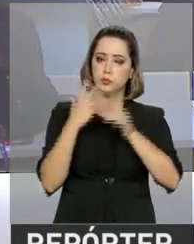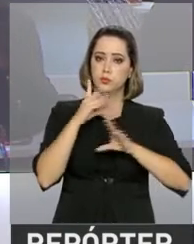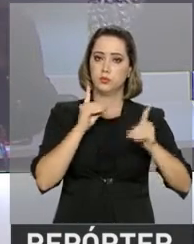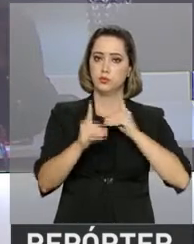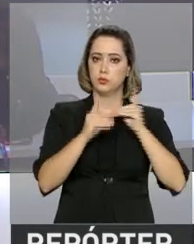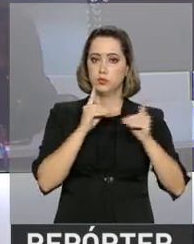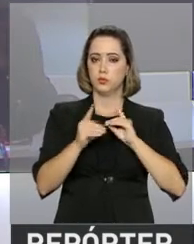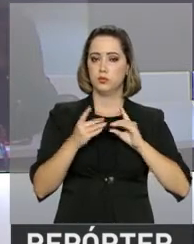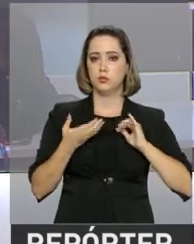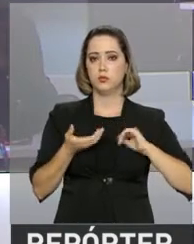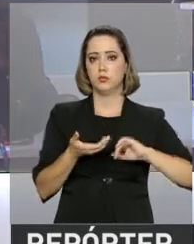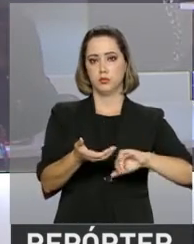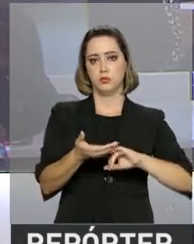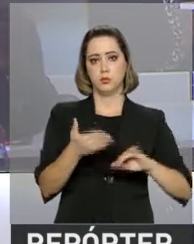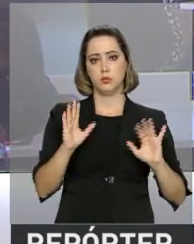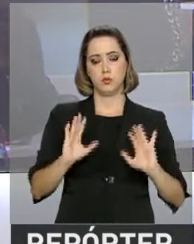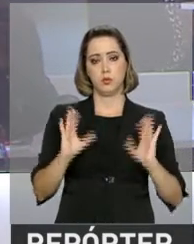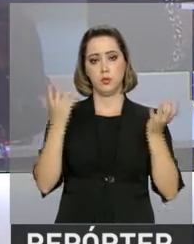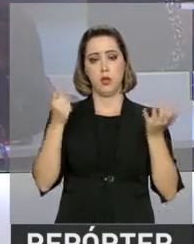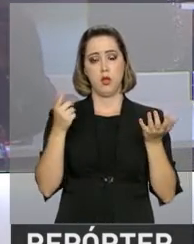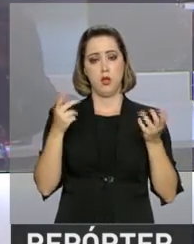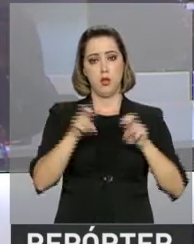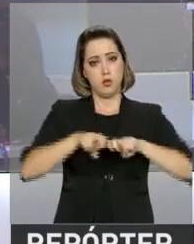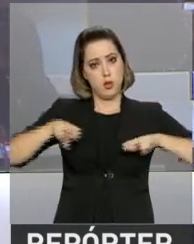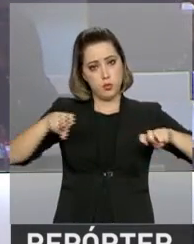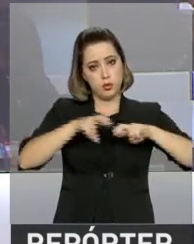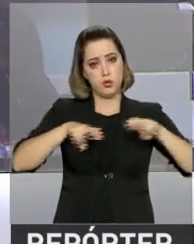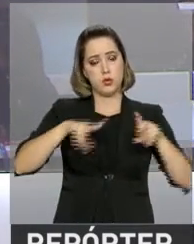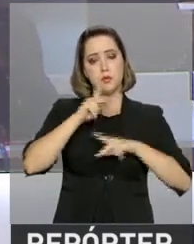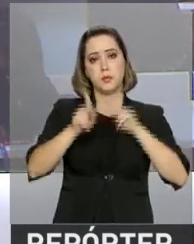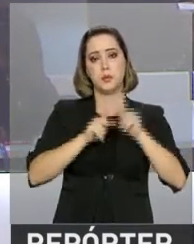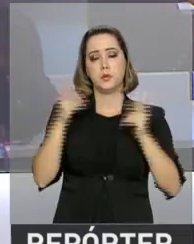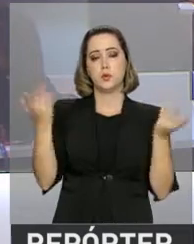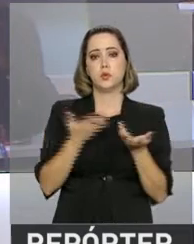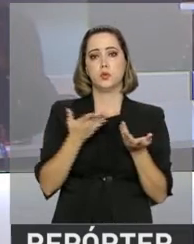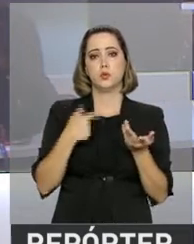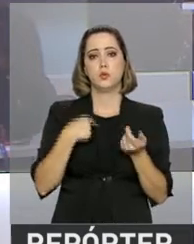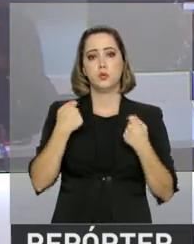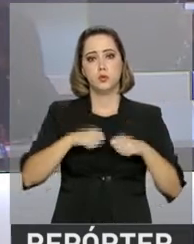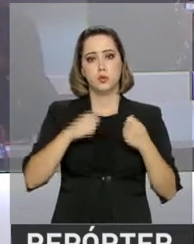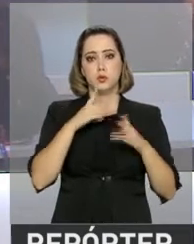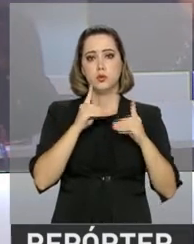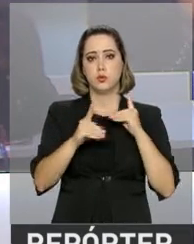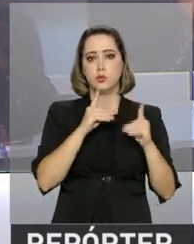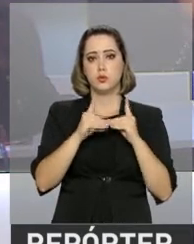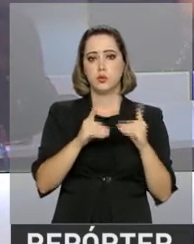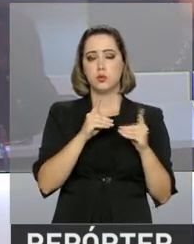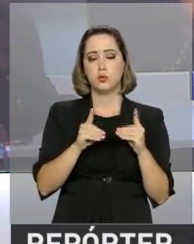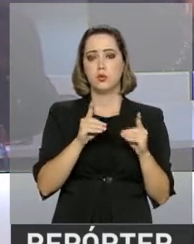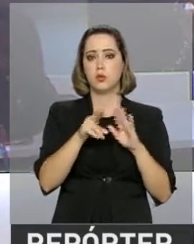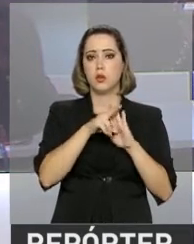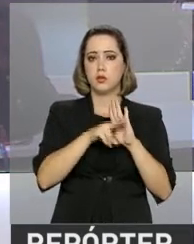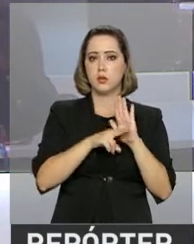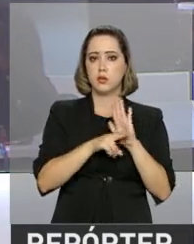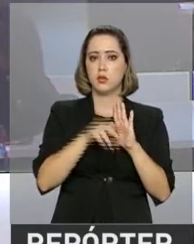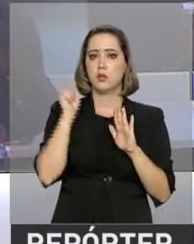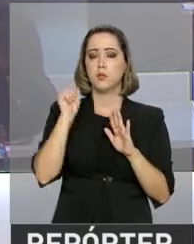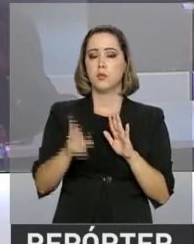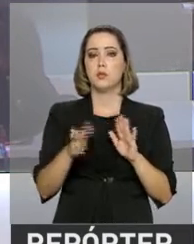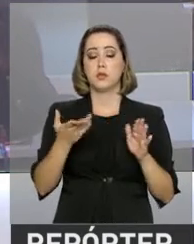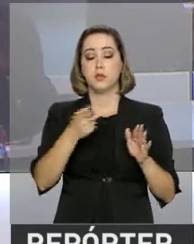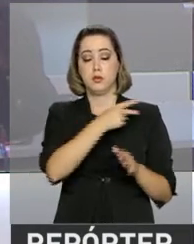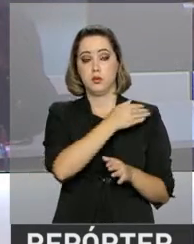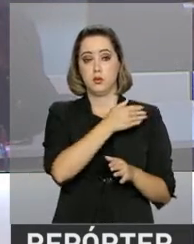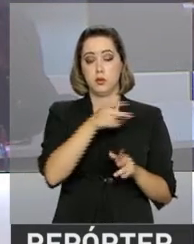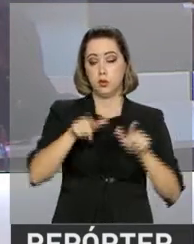Congresso Nacional. Na audiência pública de hoje, foi a vez de discutir as regras para a aposentadoria de servidores públicos. Lembrando que,